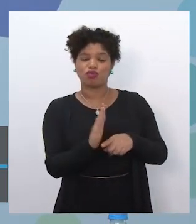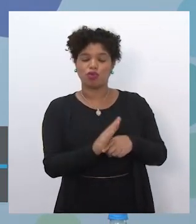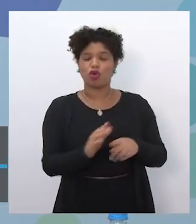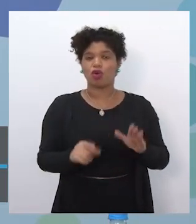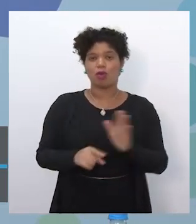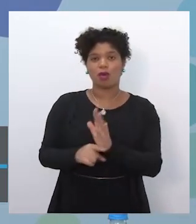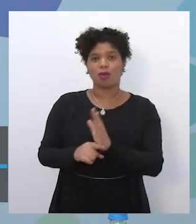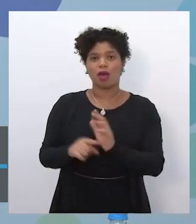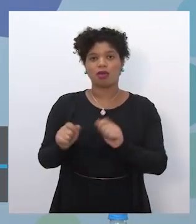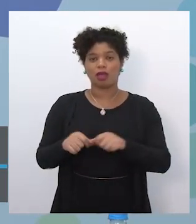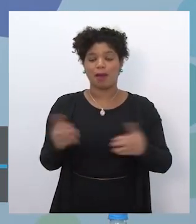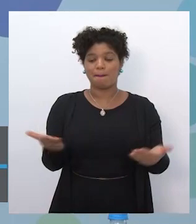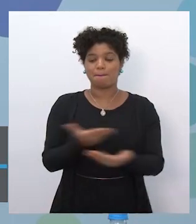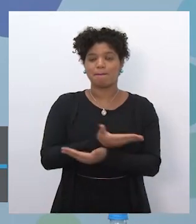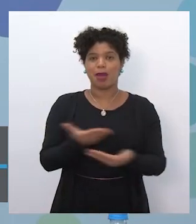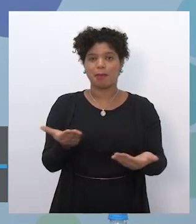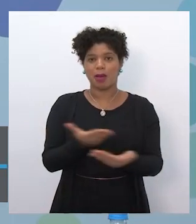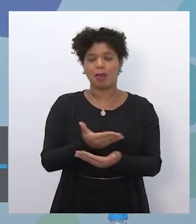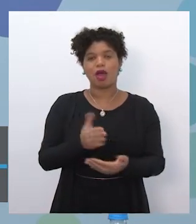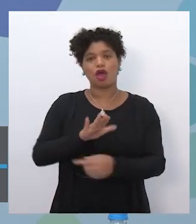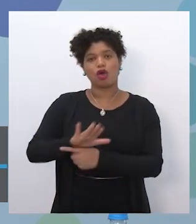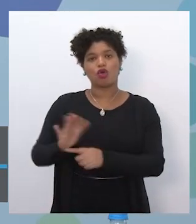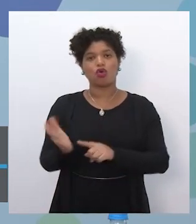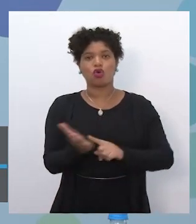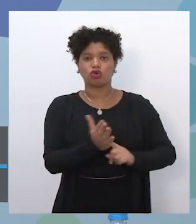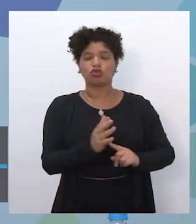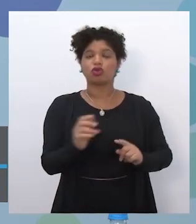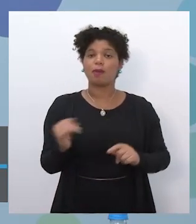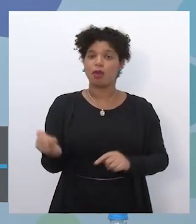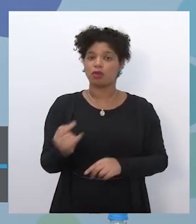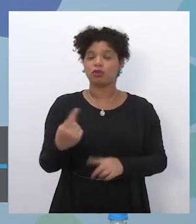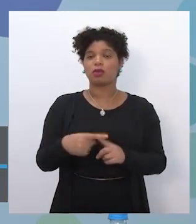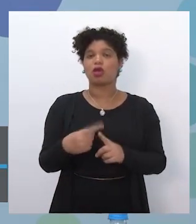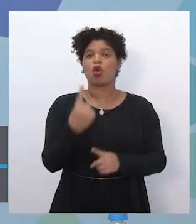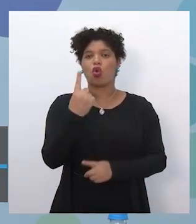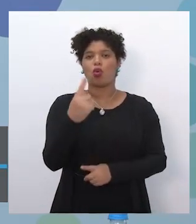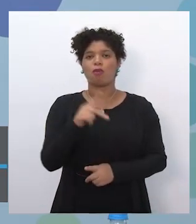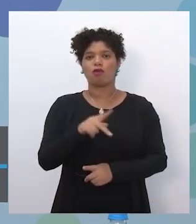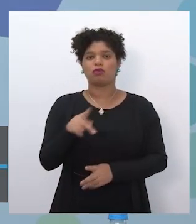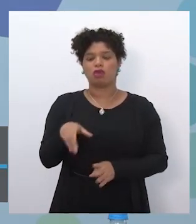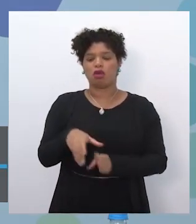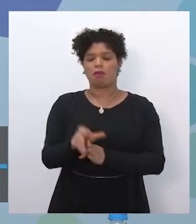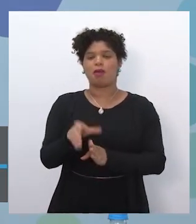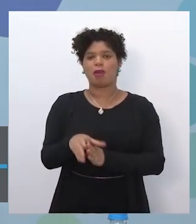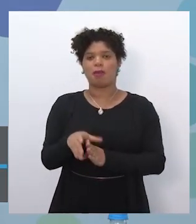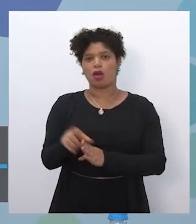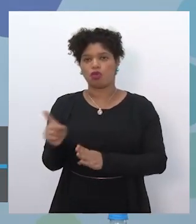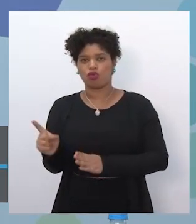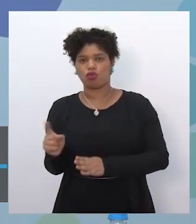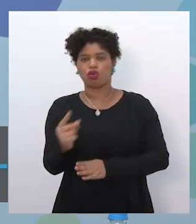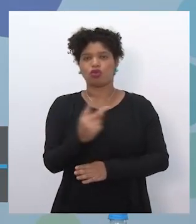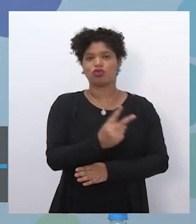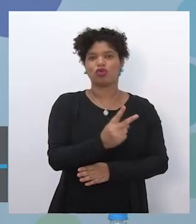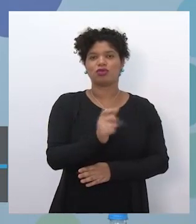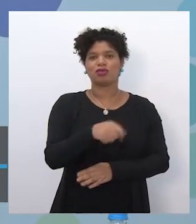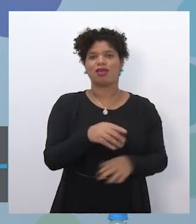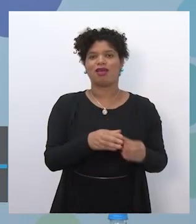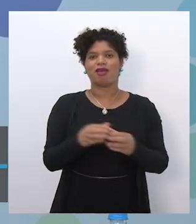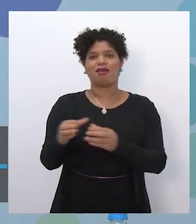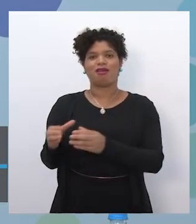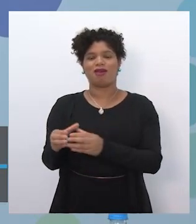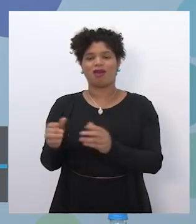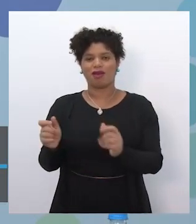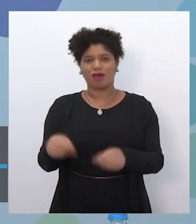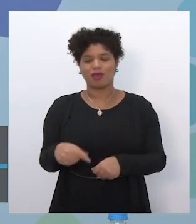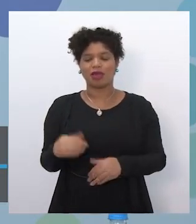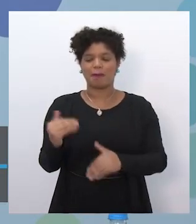entre si e junto desse professor orientador de estudos que vai estar lá para apoiar ele, para conseguir reforçar e aprofundar conhecimento de